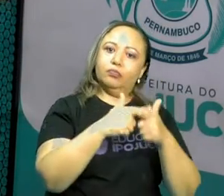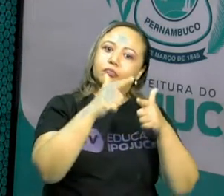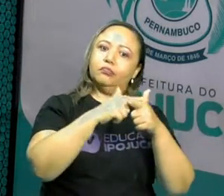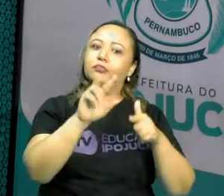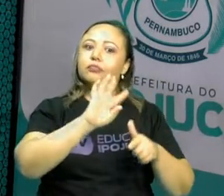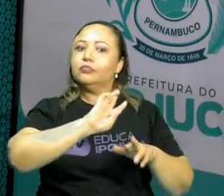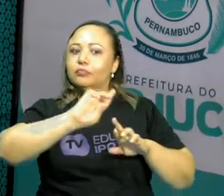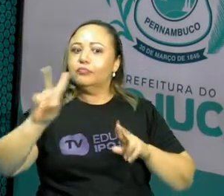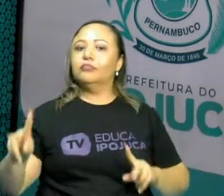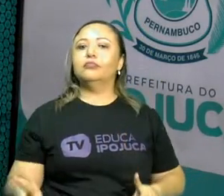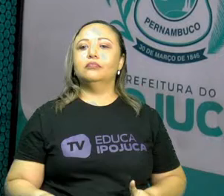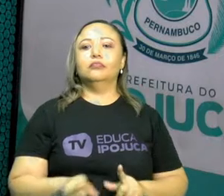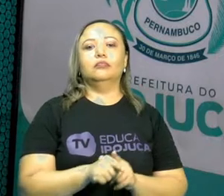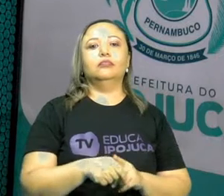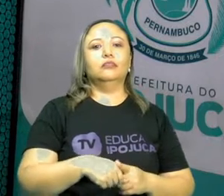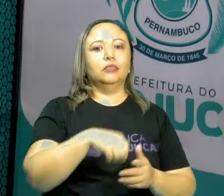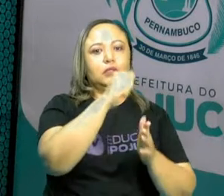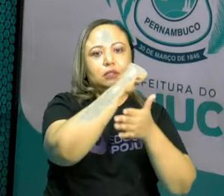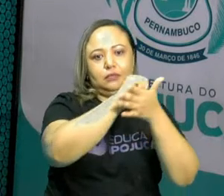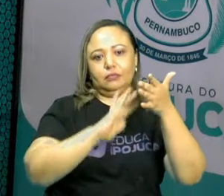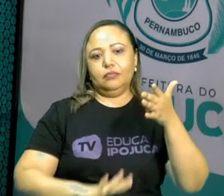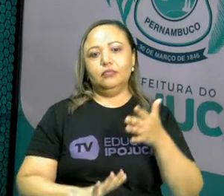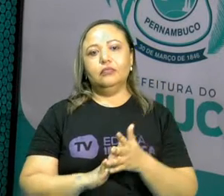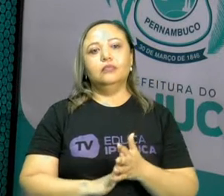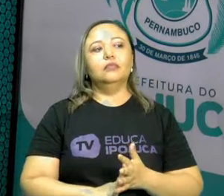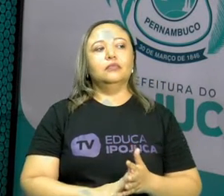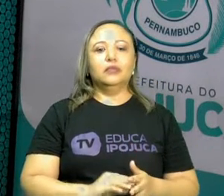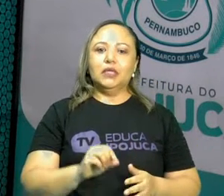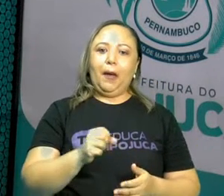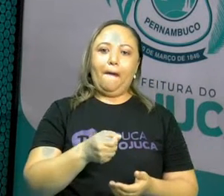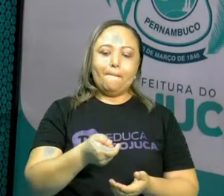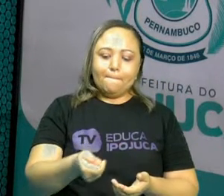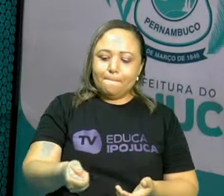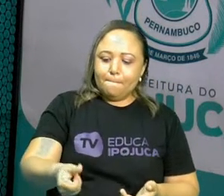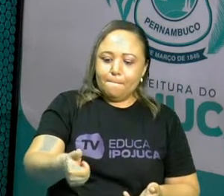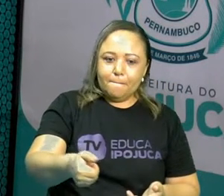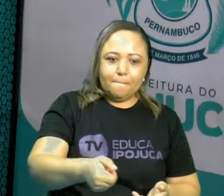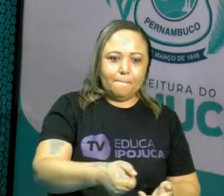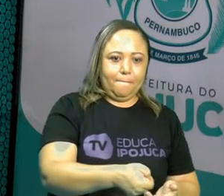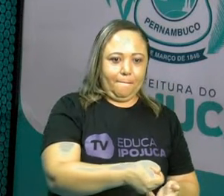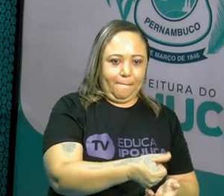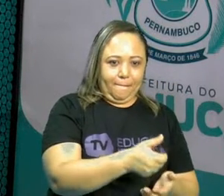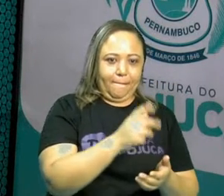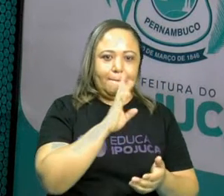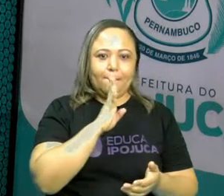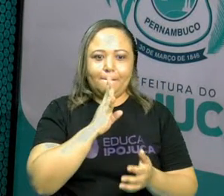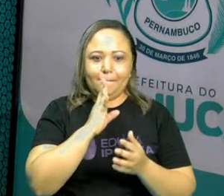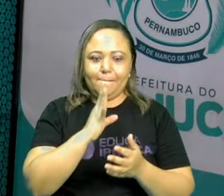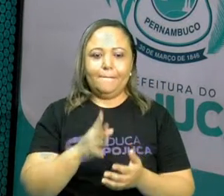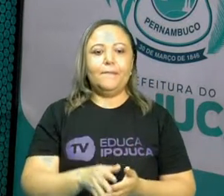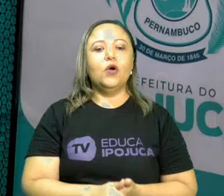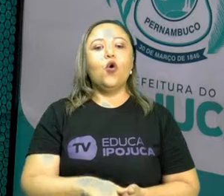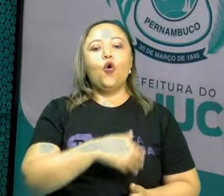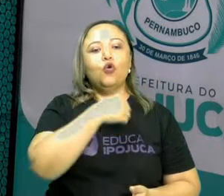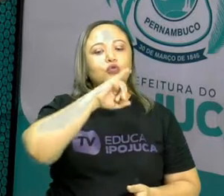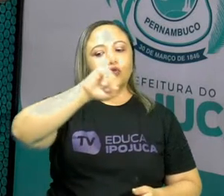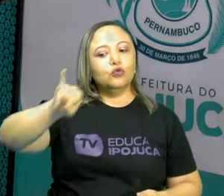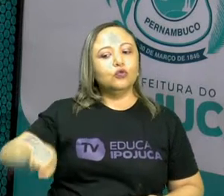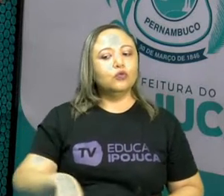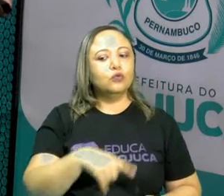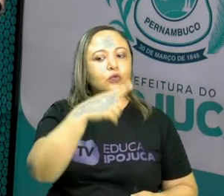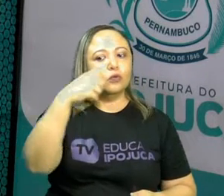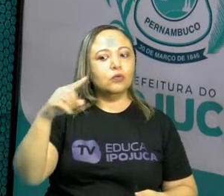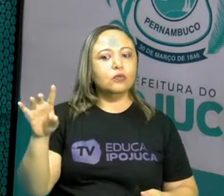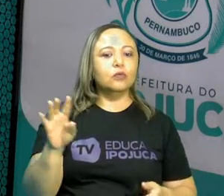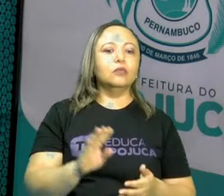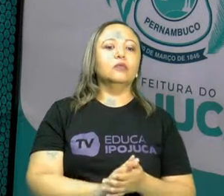diferente dessa vez. Agora vamos falar de bola de gudo. Pois é, João resolveu presentear algumas crianças da